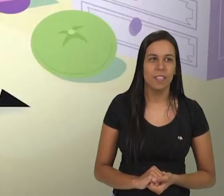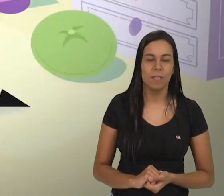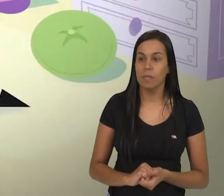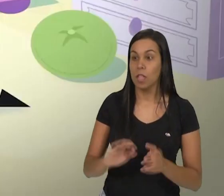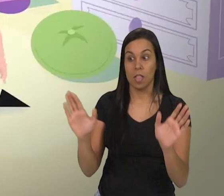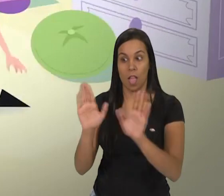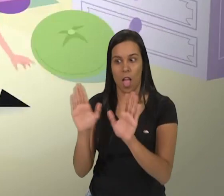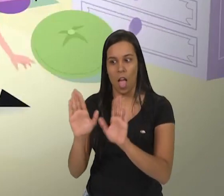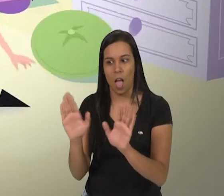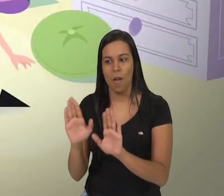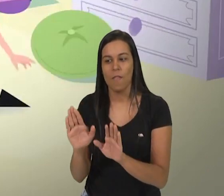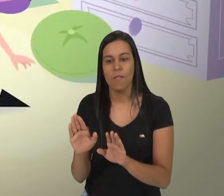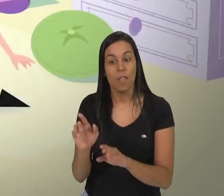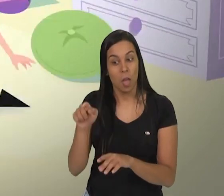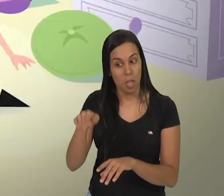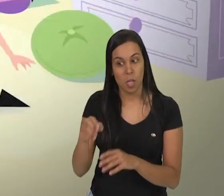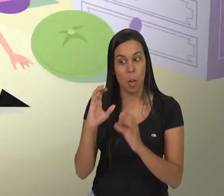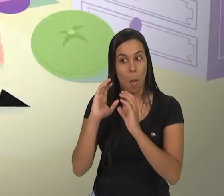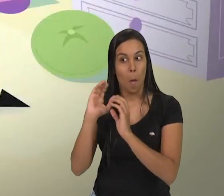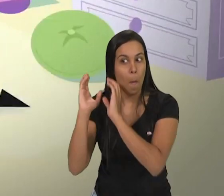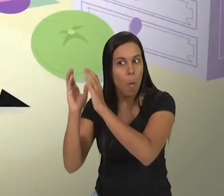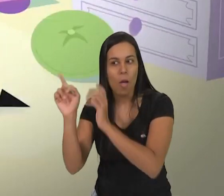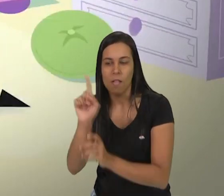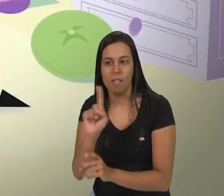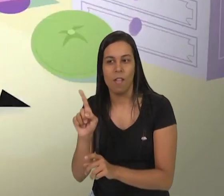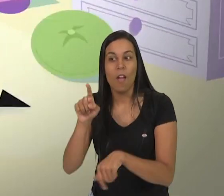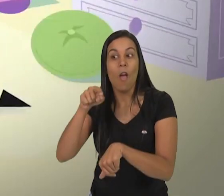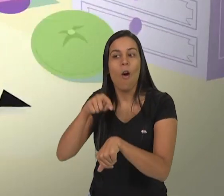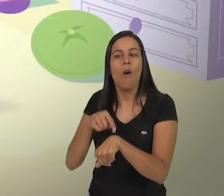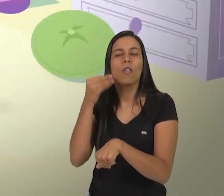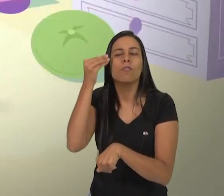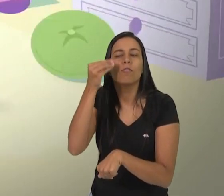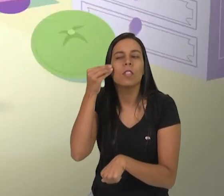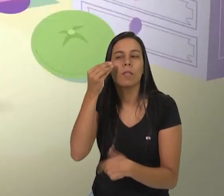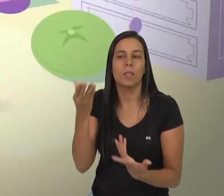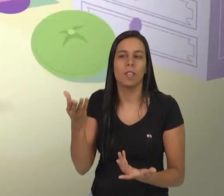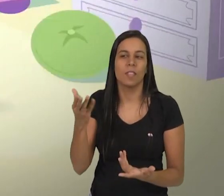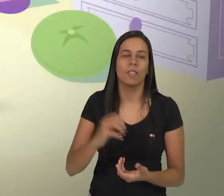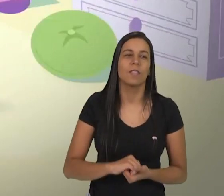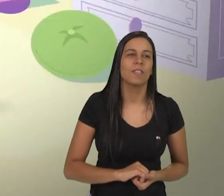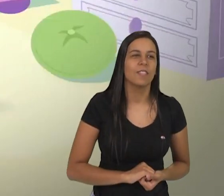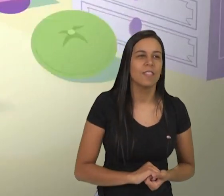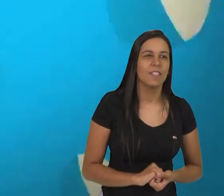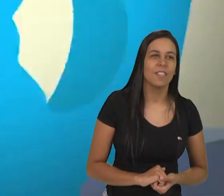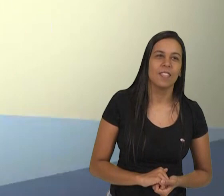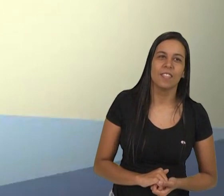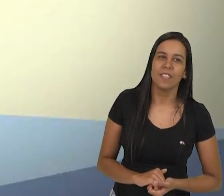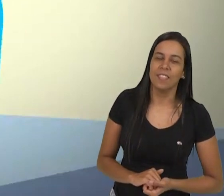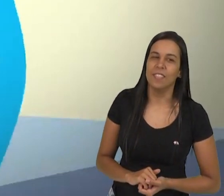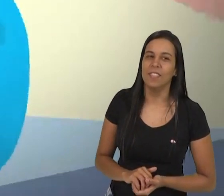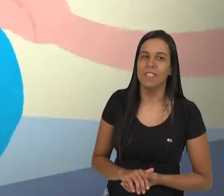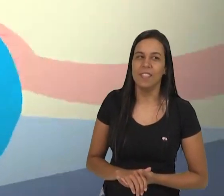Não, Cláudio Essa bolinha não Agora é hora do nosso experimento